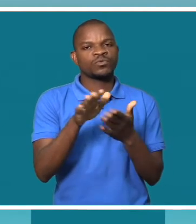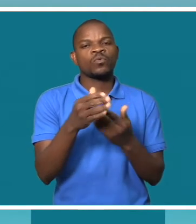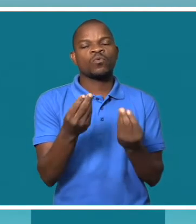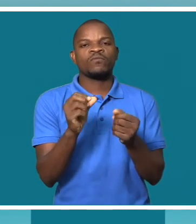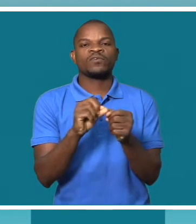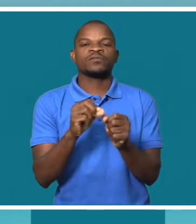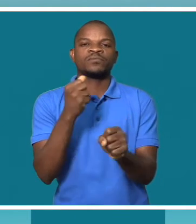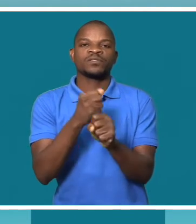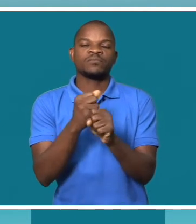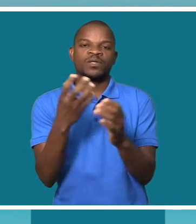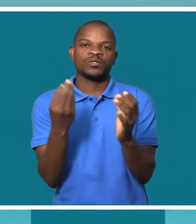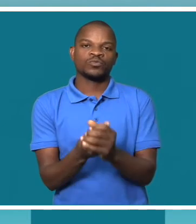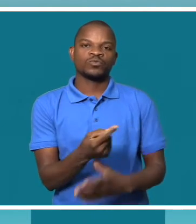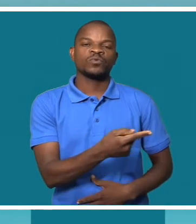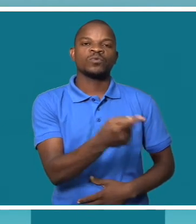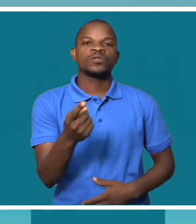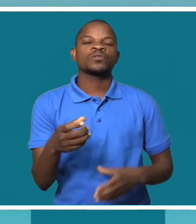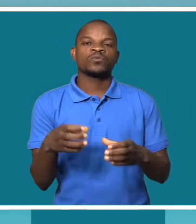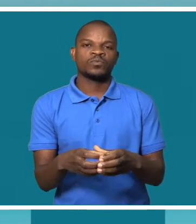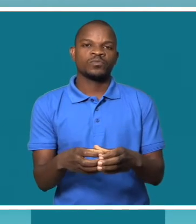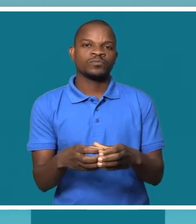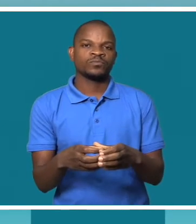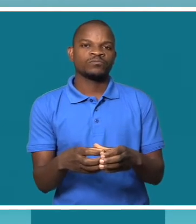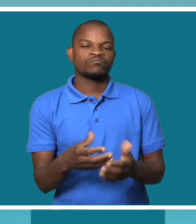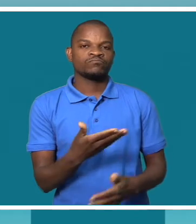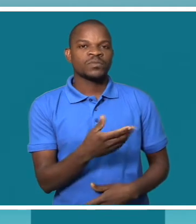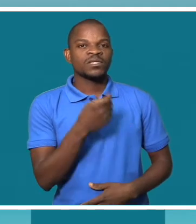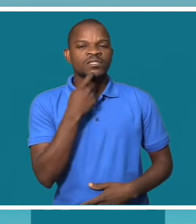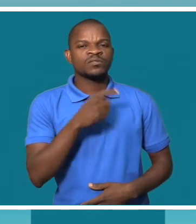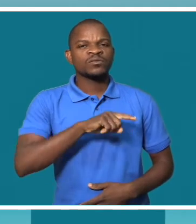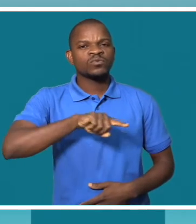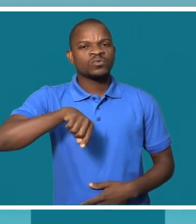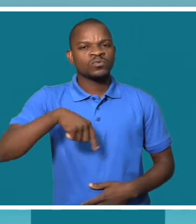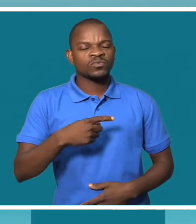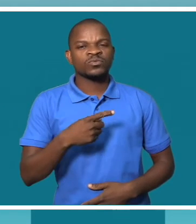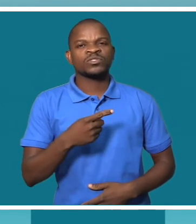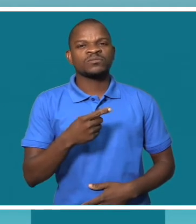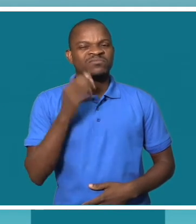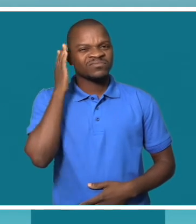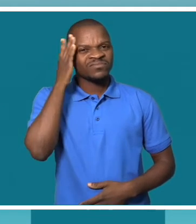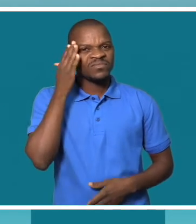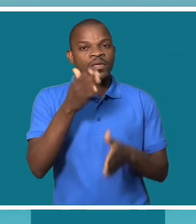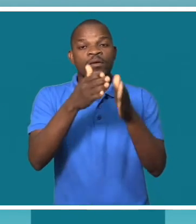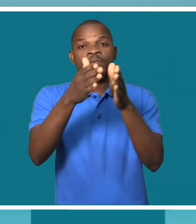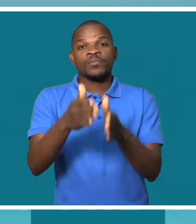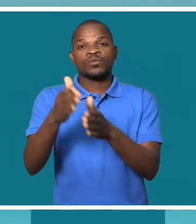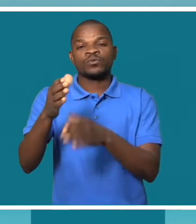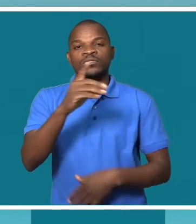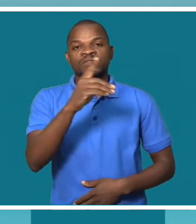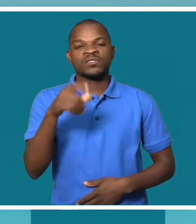social. Nós achamos que, infelizmente, as pessoas com deficiência em Moçambique estão sendo ainda muito